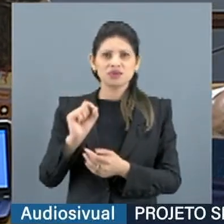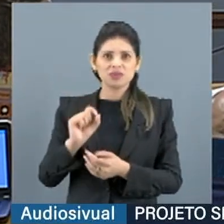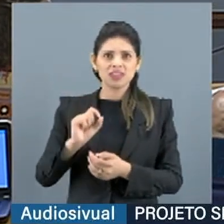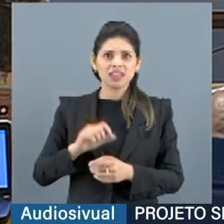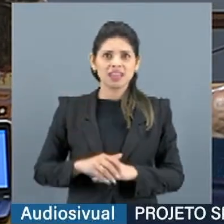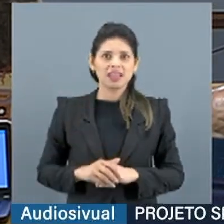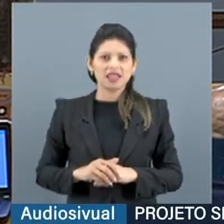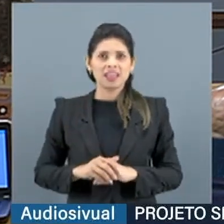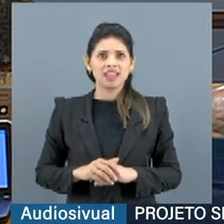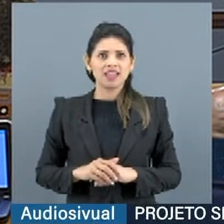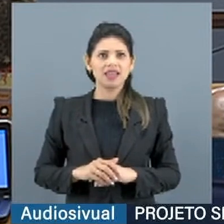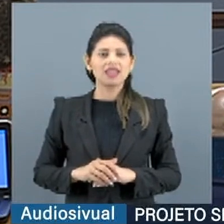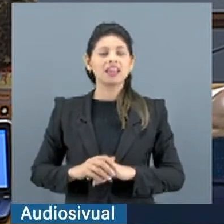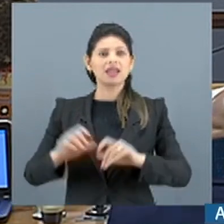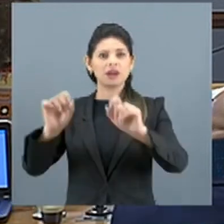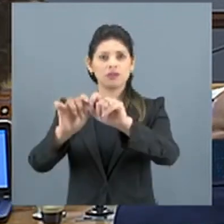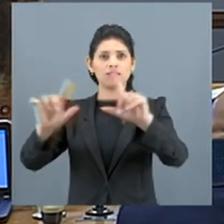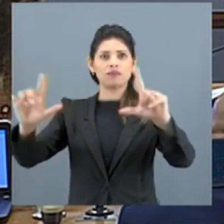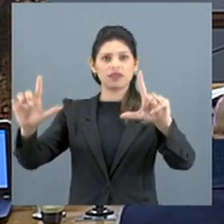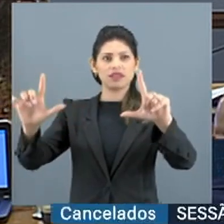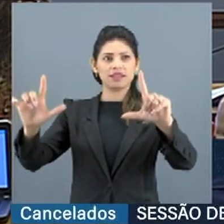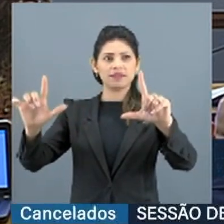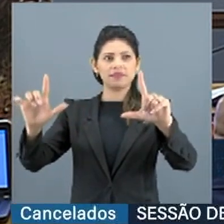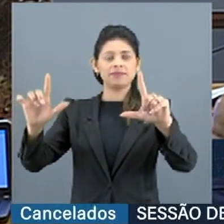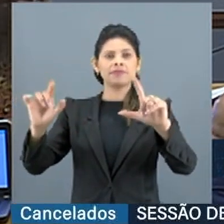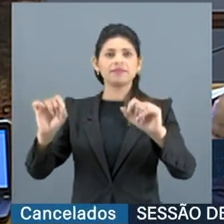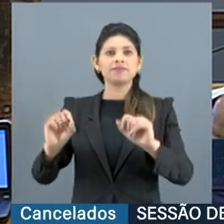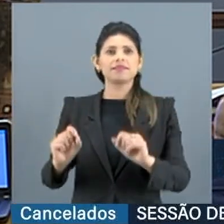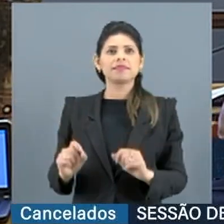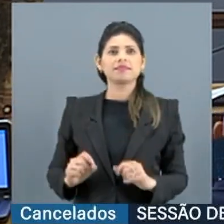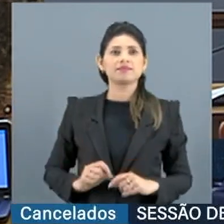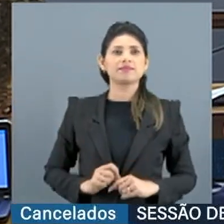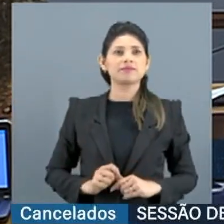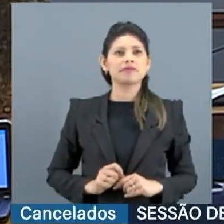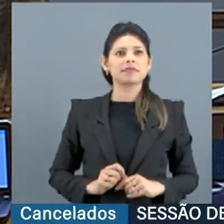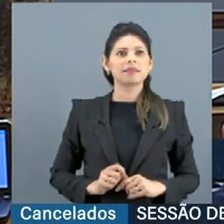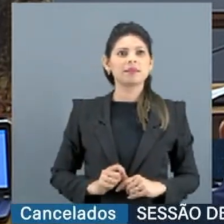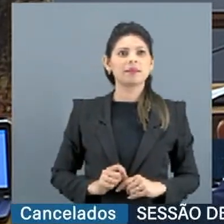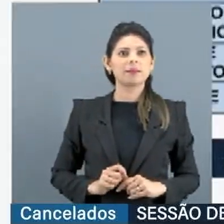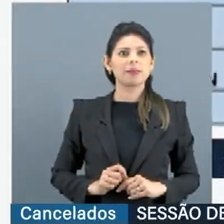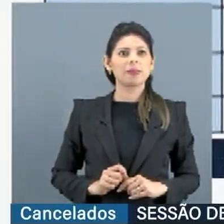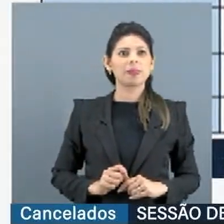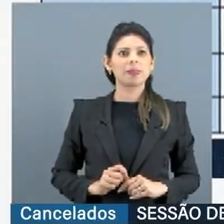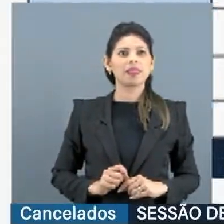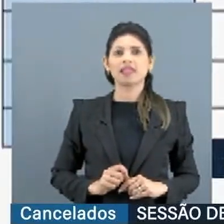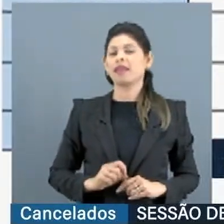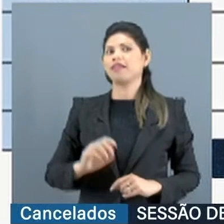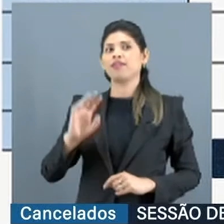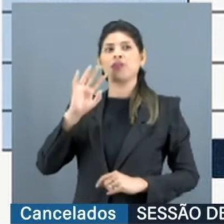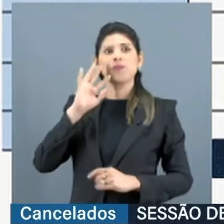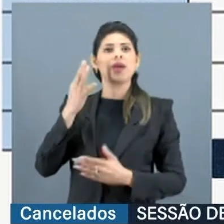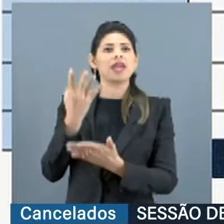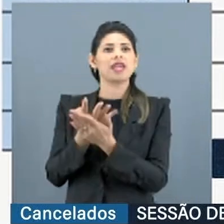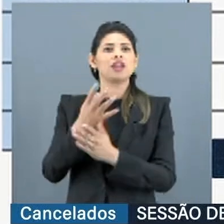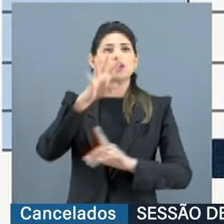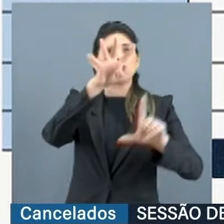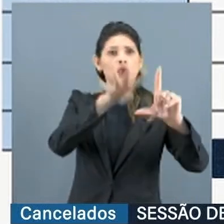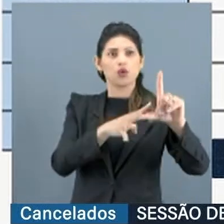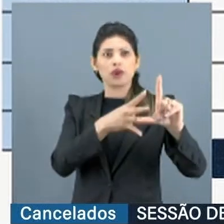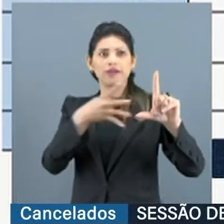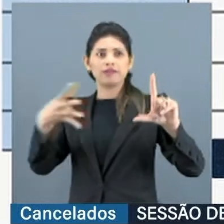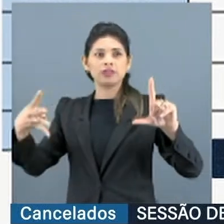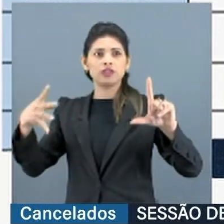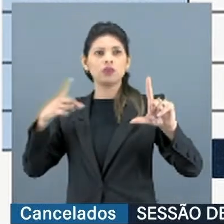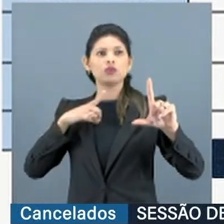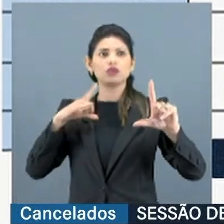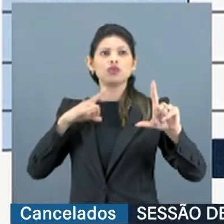aqui, pessoal. Abre aí um pouquinho mais aqui esse quadro. Eu não acredito que se havia ações